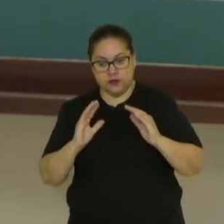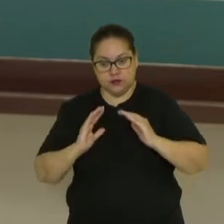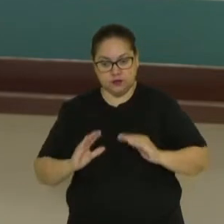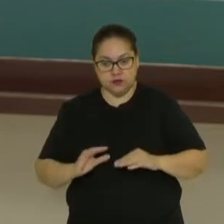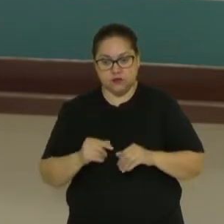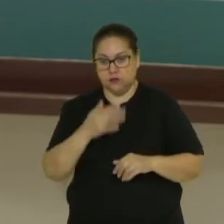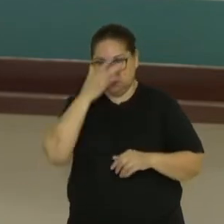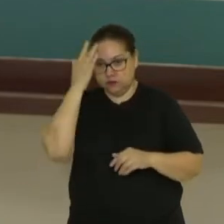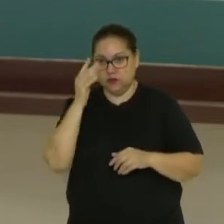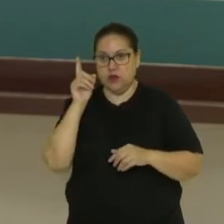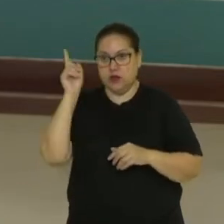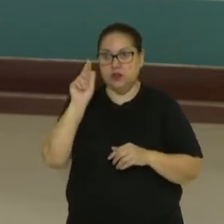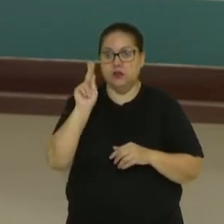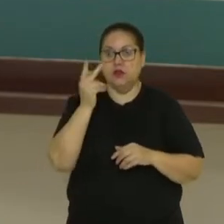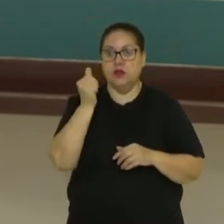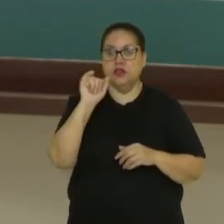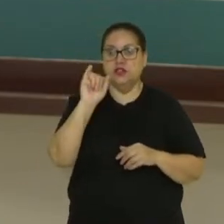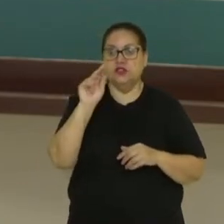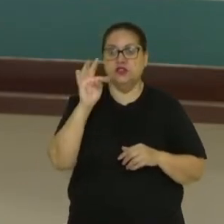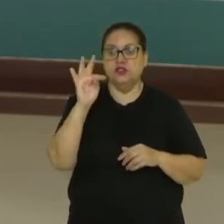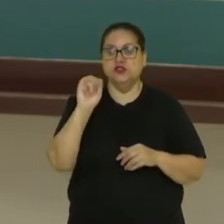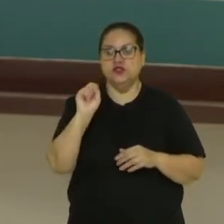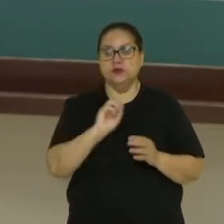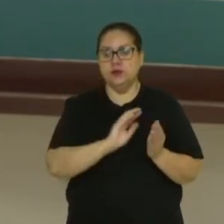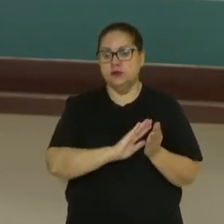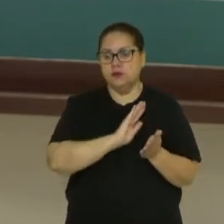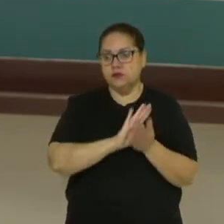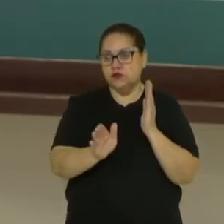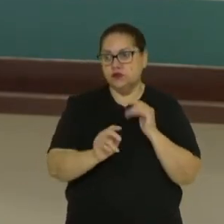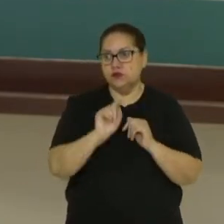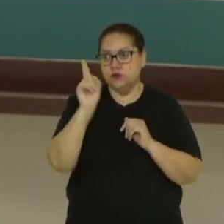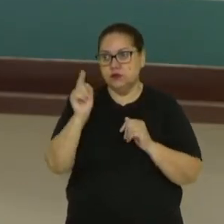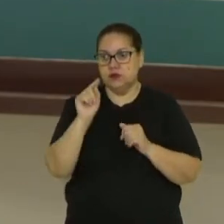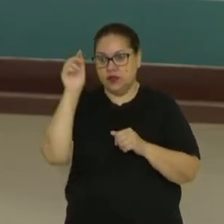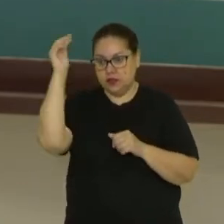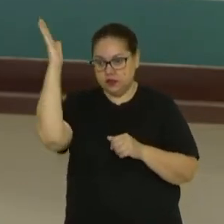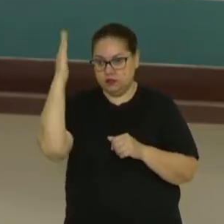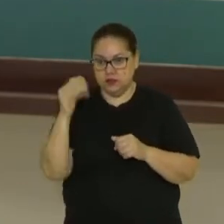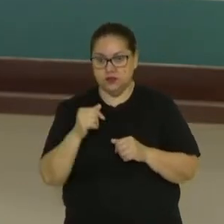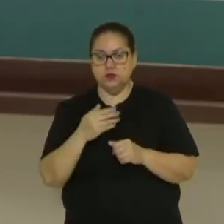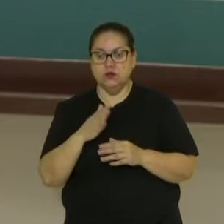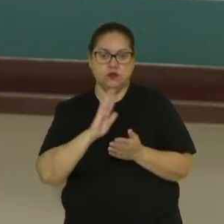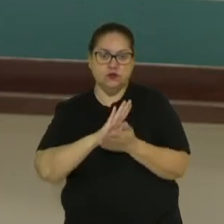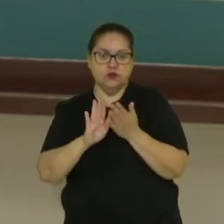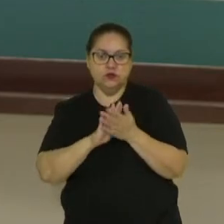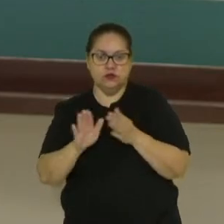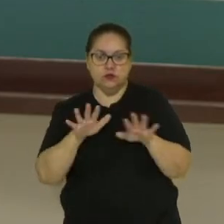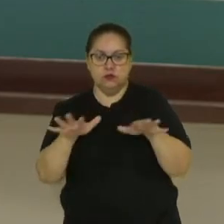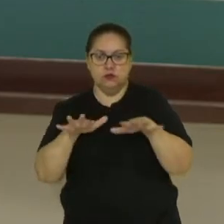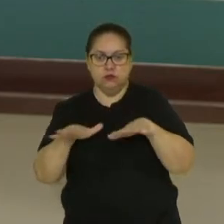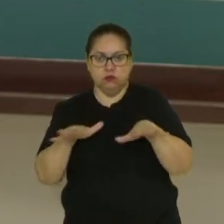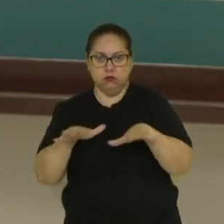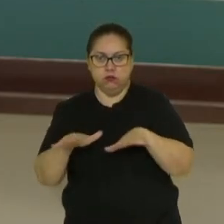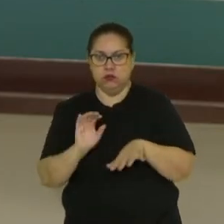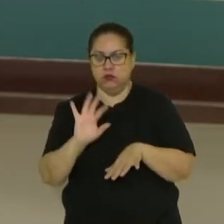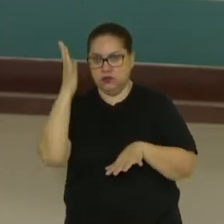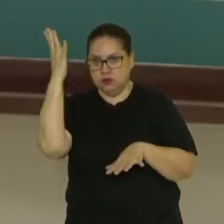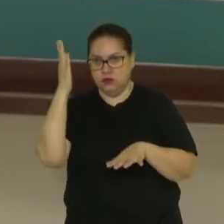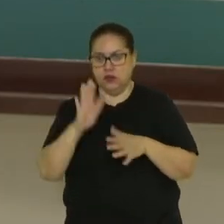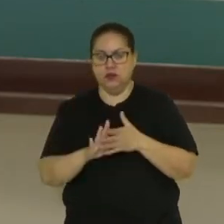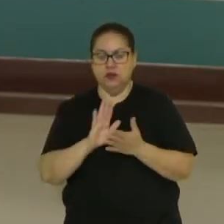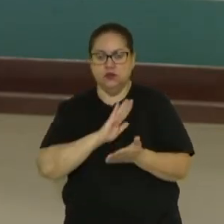pessoas, por exemplo, no Haiti fugiram do Haiti para poderem vir ao Brasil, por exemplo, fugindo de terremoto que aconteceu lá,